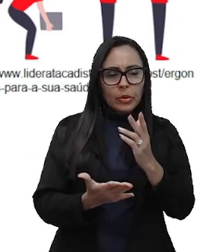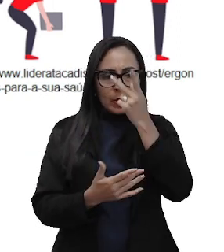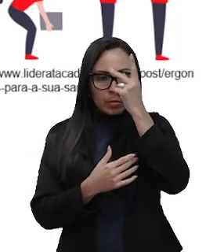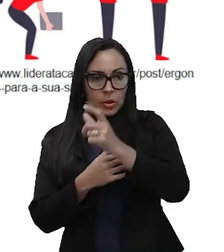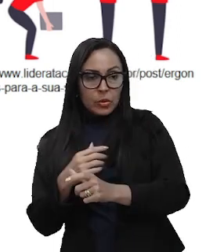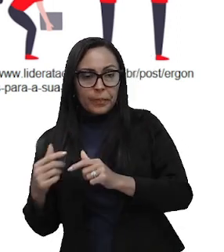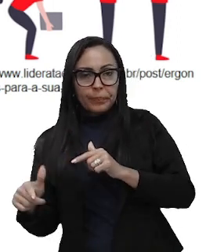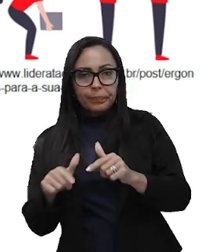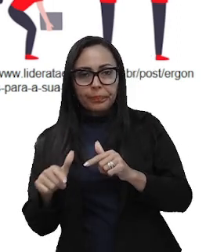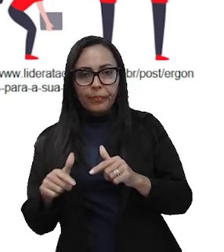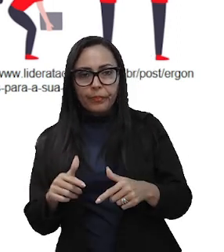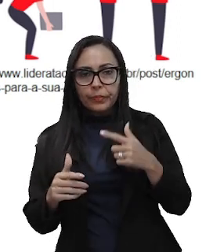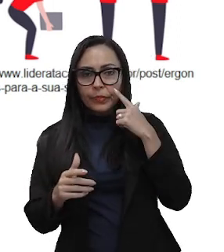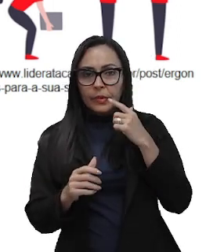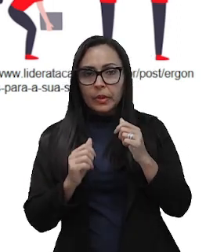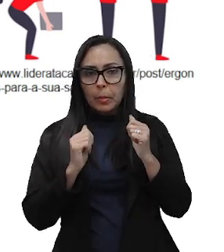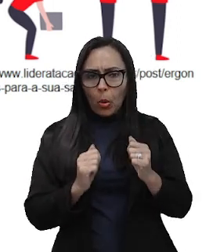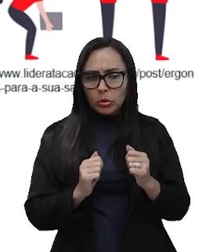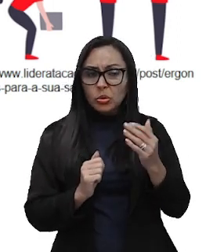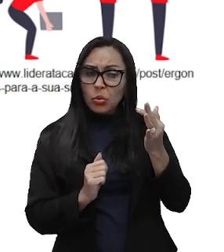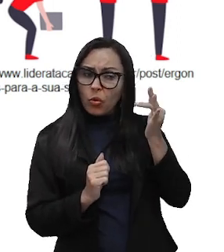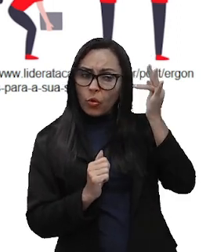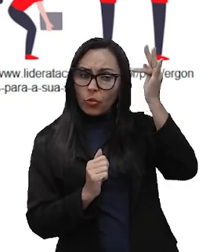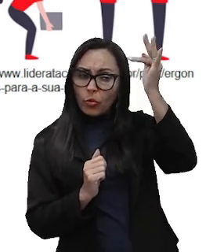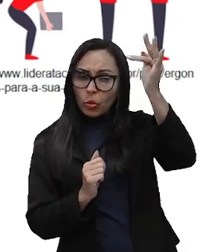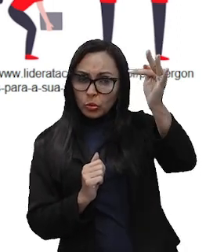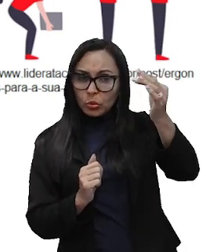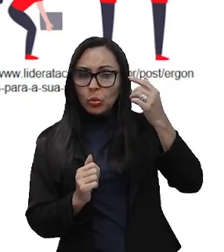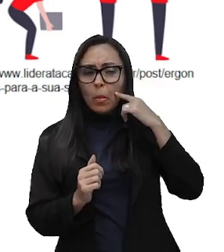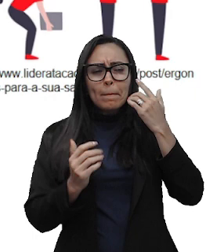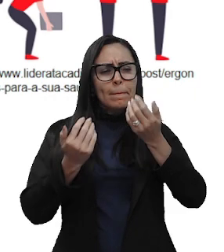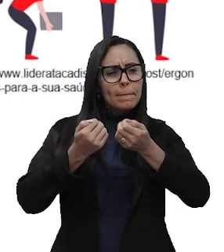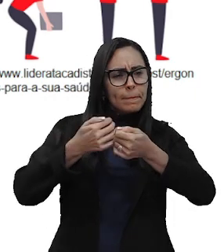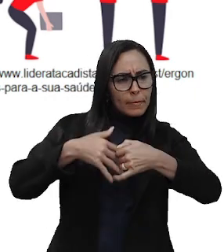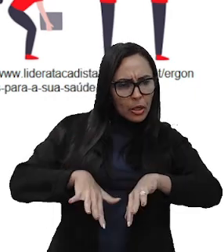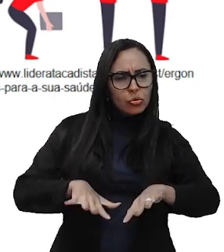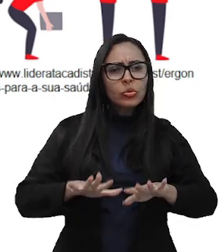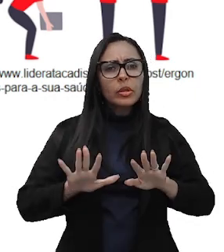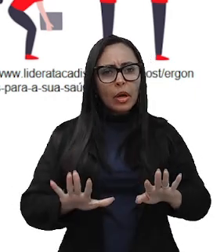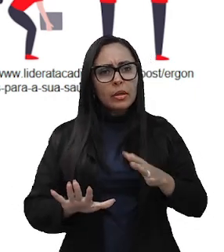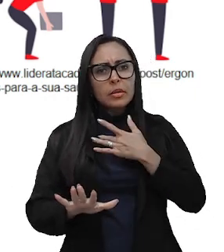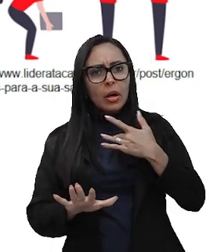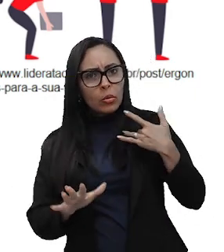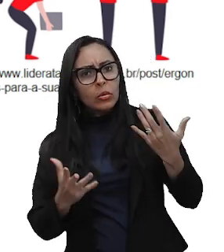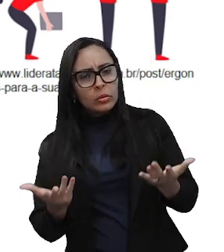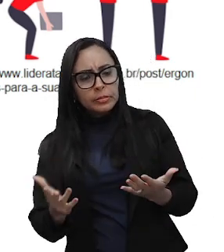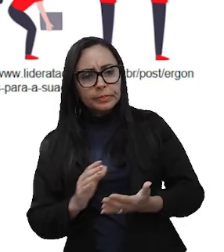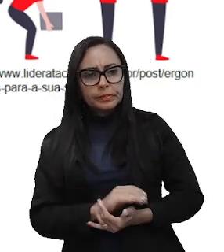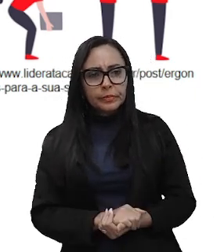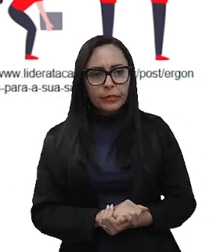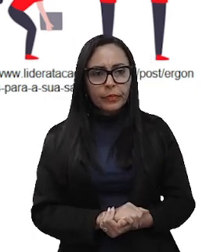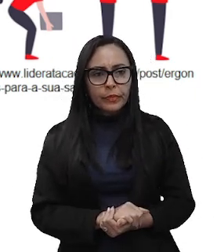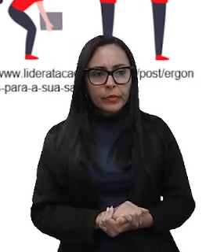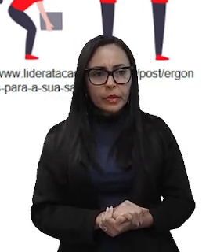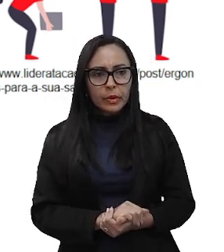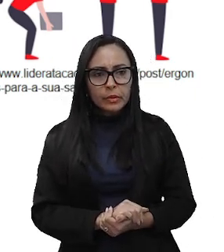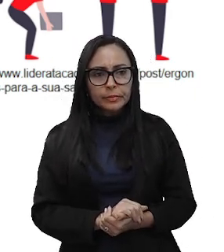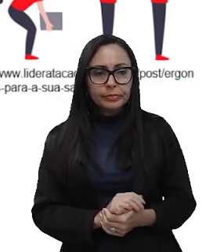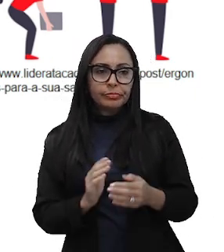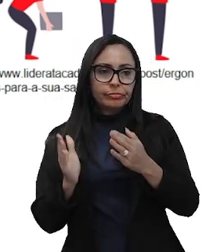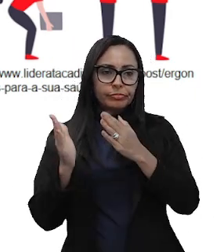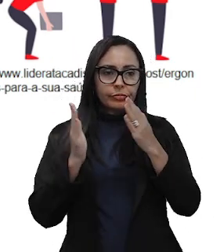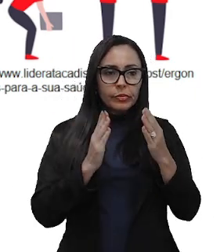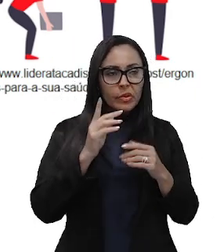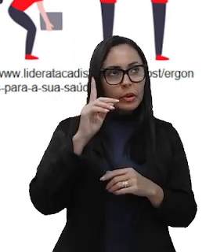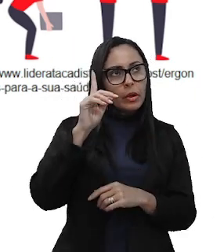A longo prazo, isso pode causar várias lesões nesse trabalhador. Então, ao lado, a gente pode perceber